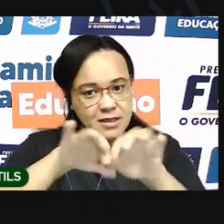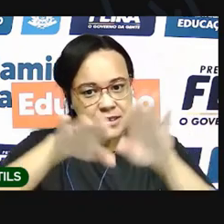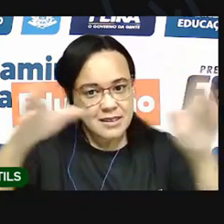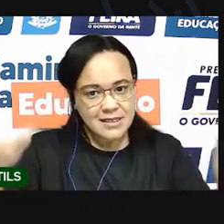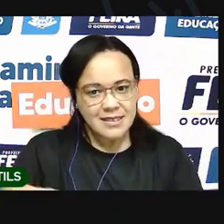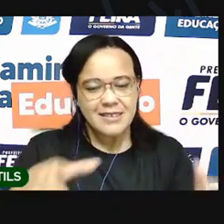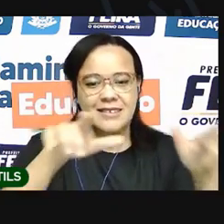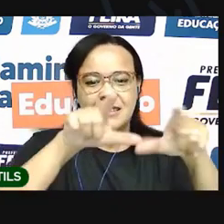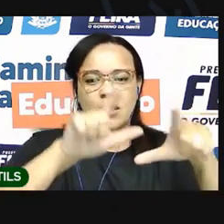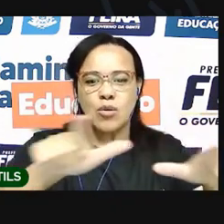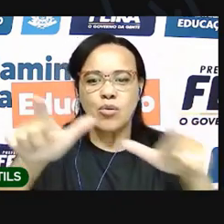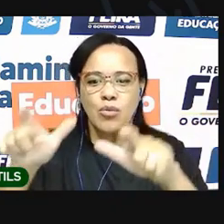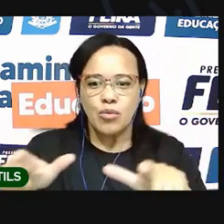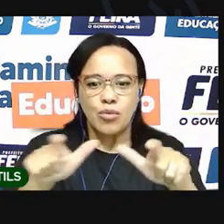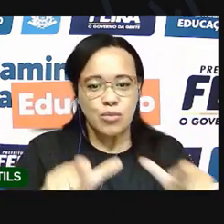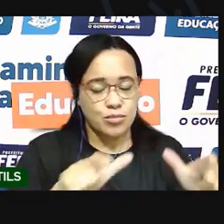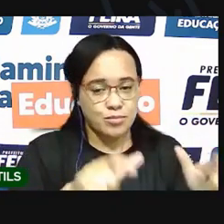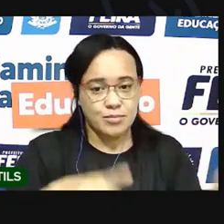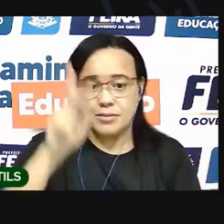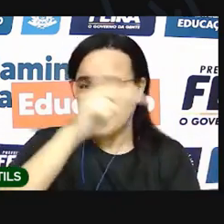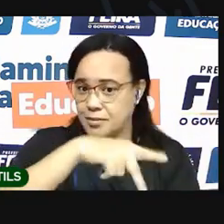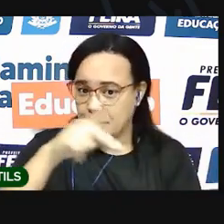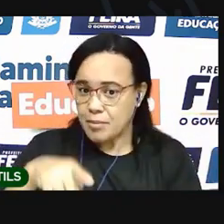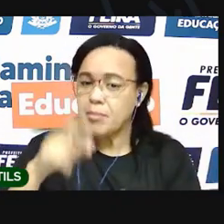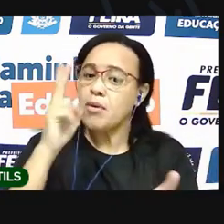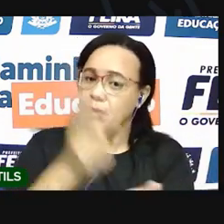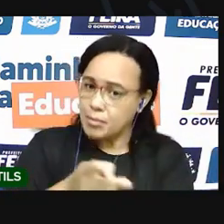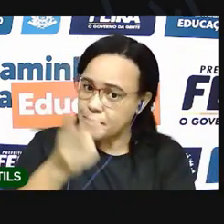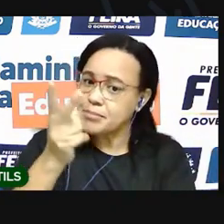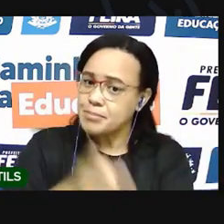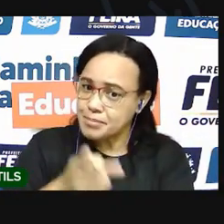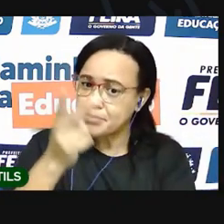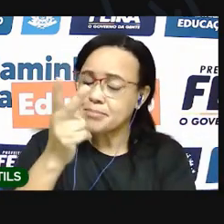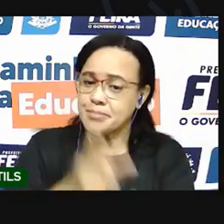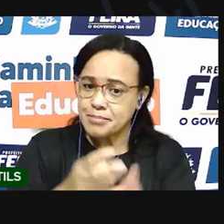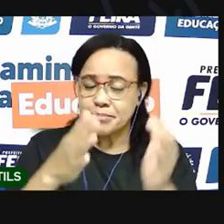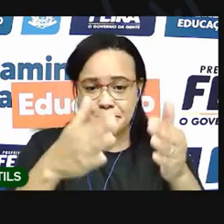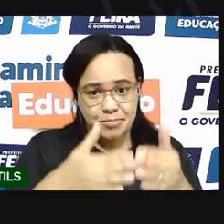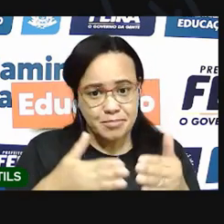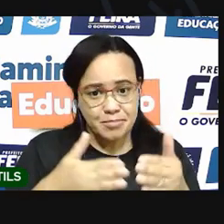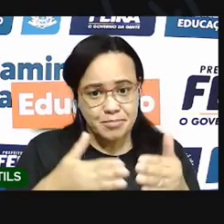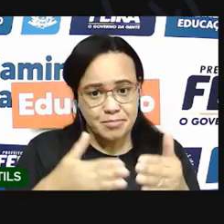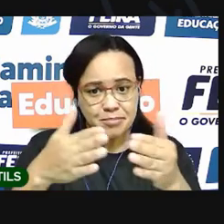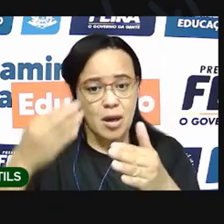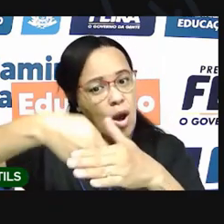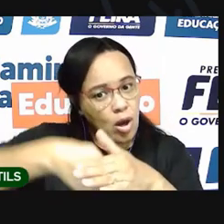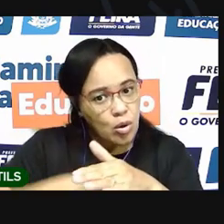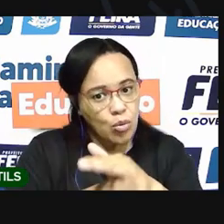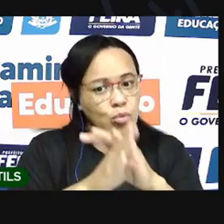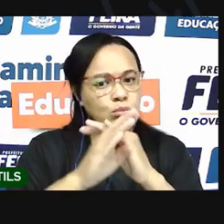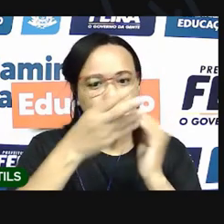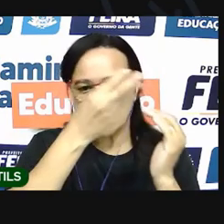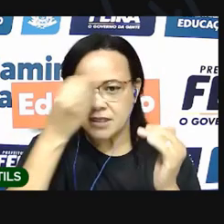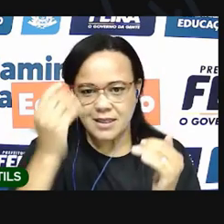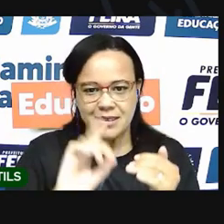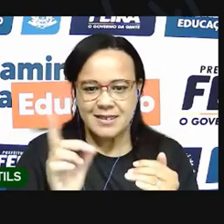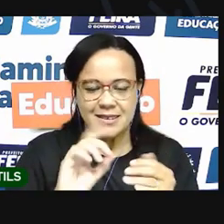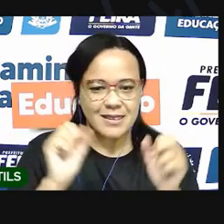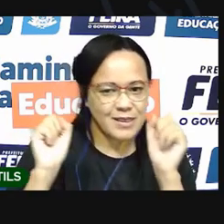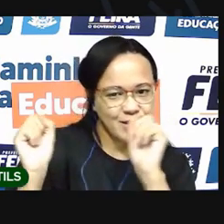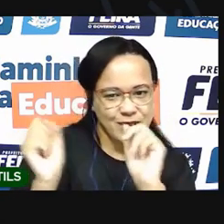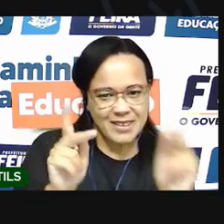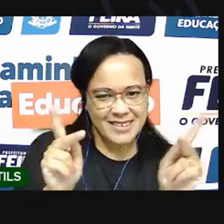A prova vai estar sempre pedindo isso, reforçando, para você criar o hábito, a rotina. Sem mais, tá bom?